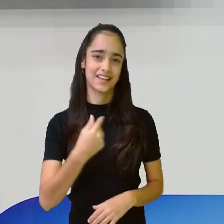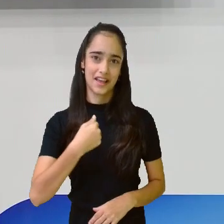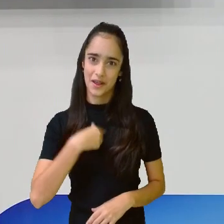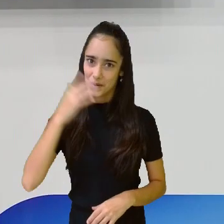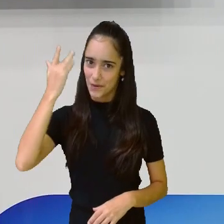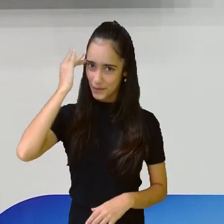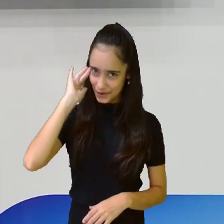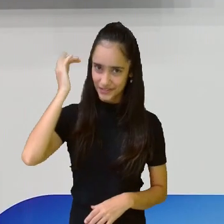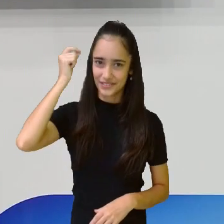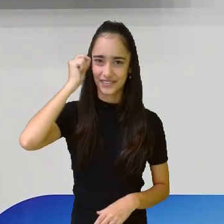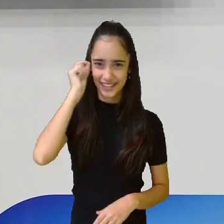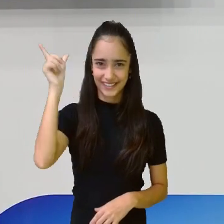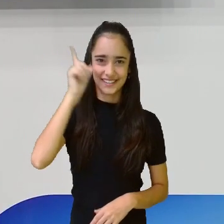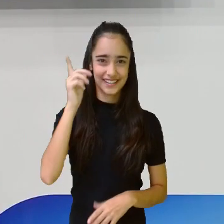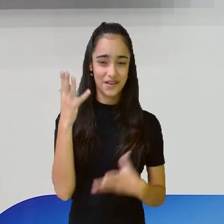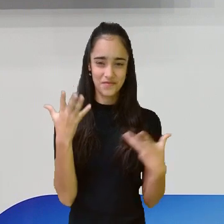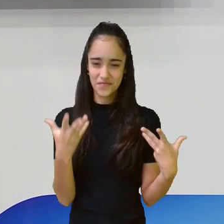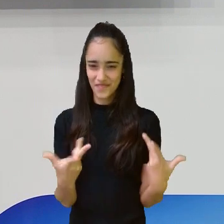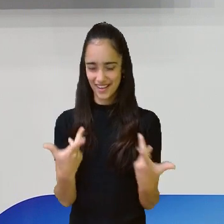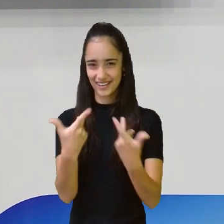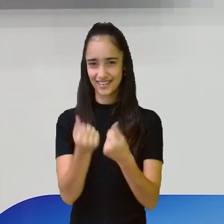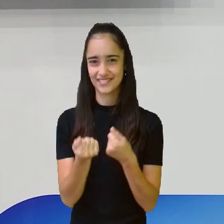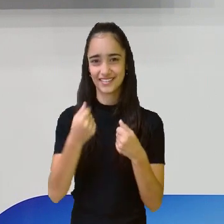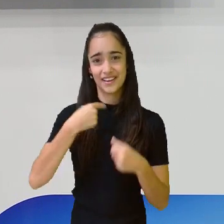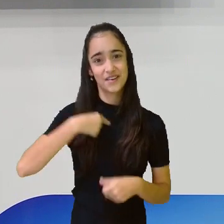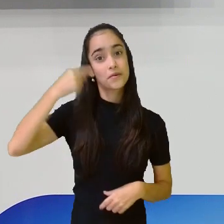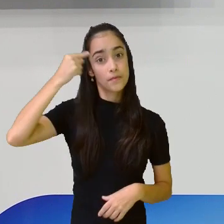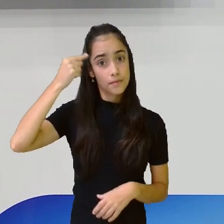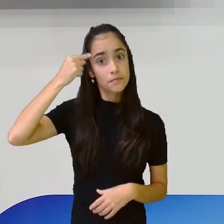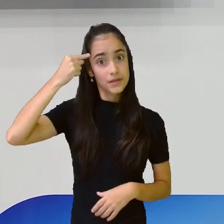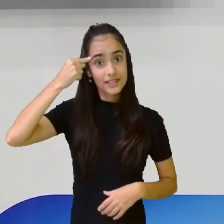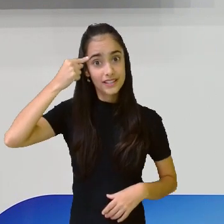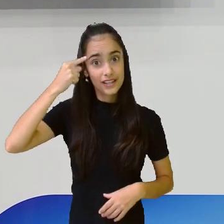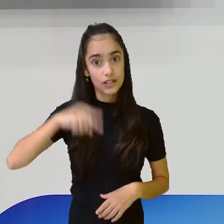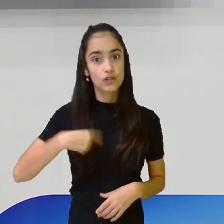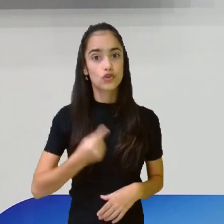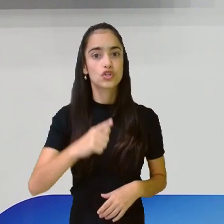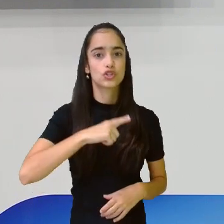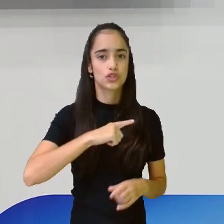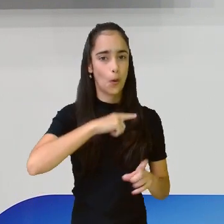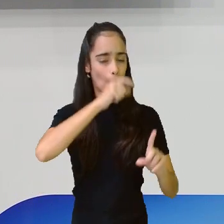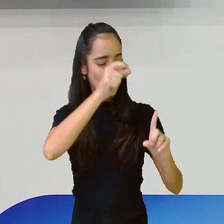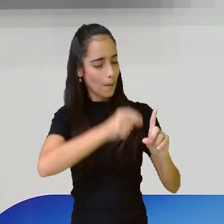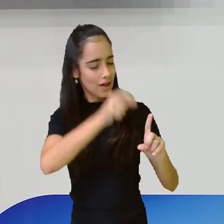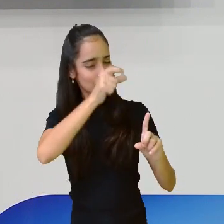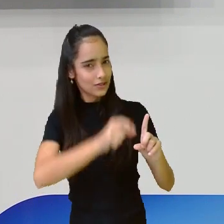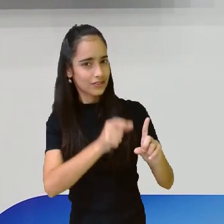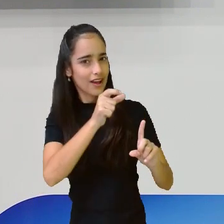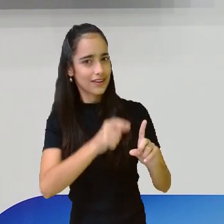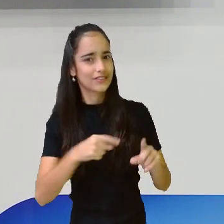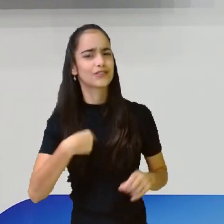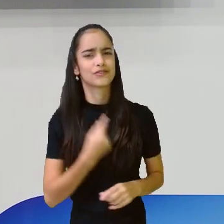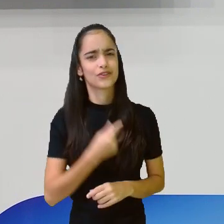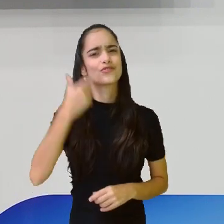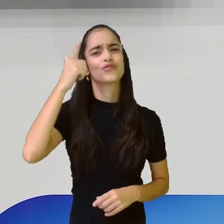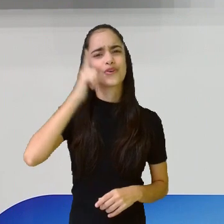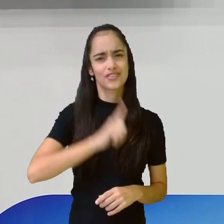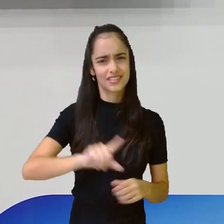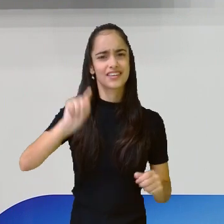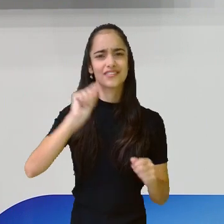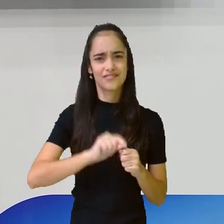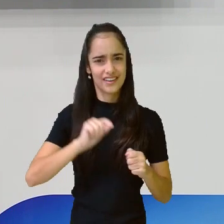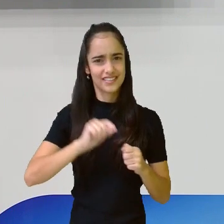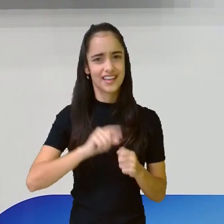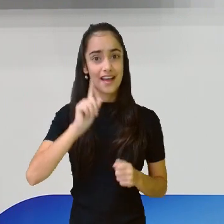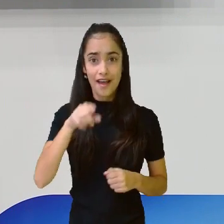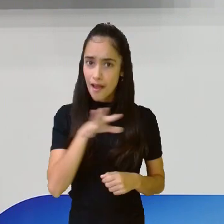muito boa, foi o que eu pensei do carijó, a gente tem um personagem, dá para fazer, que é um animal, que